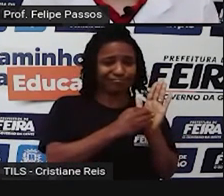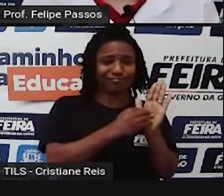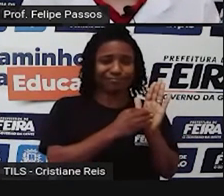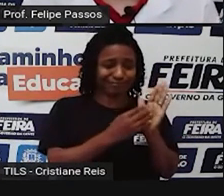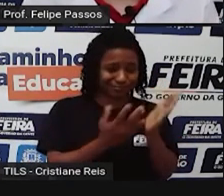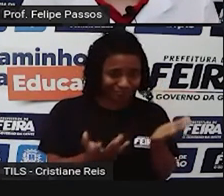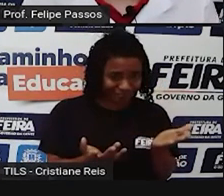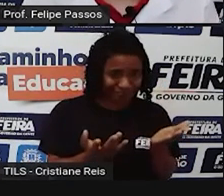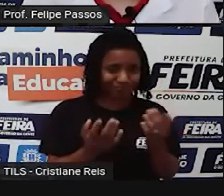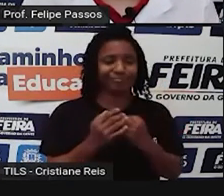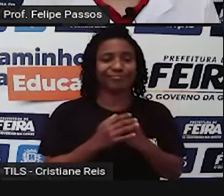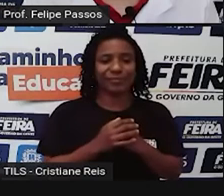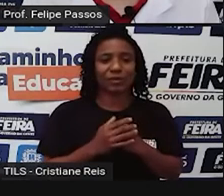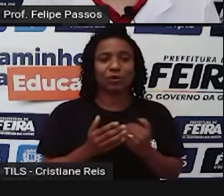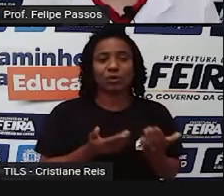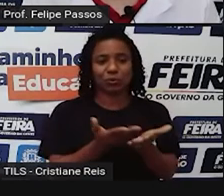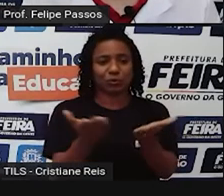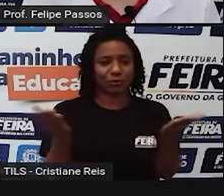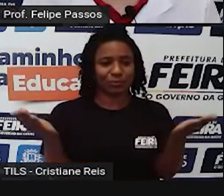a todos os seres humanos.